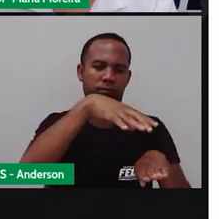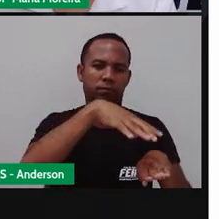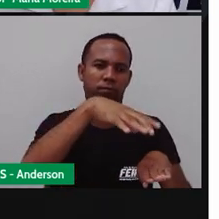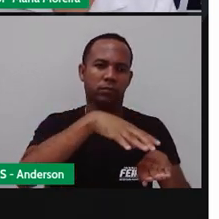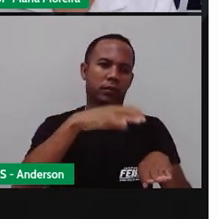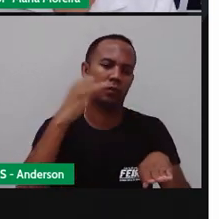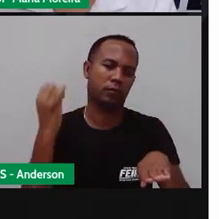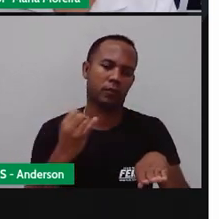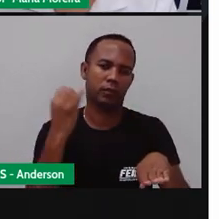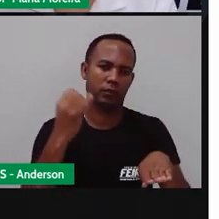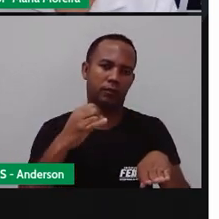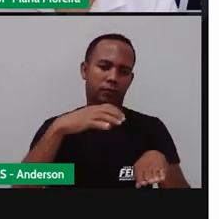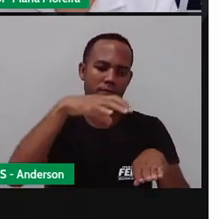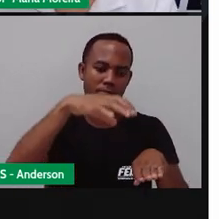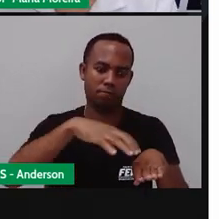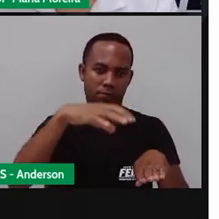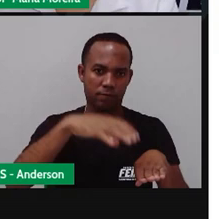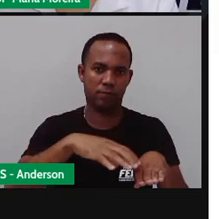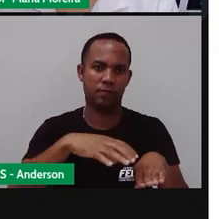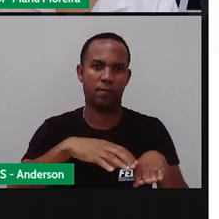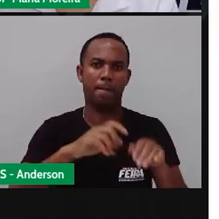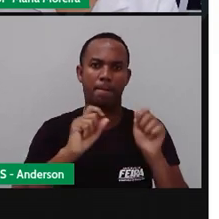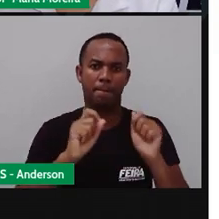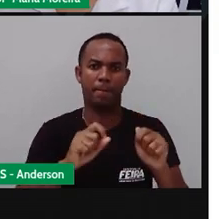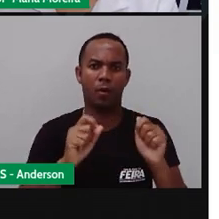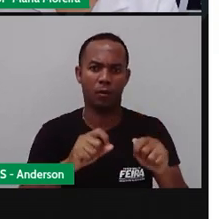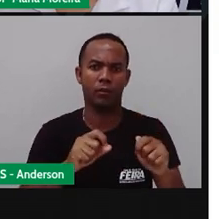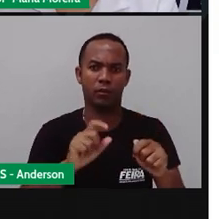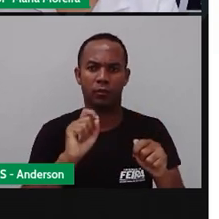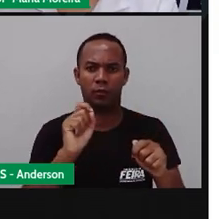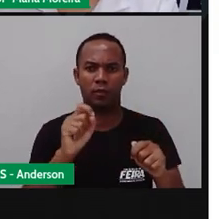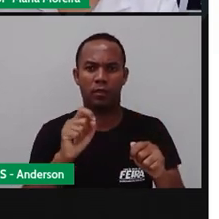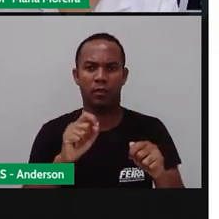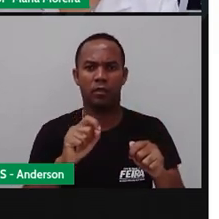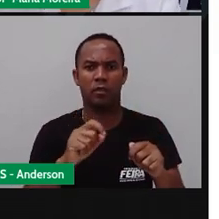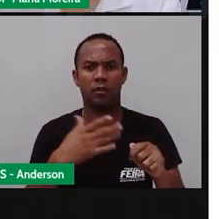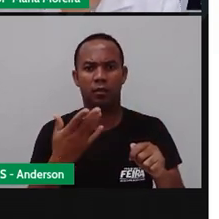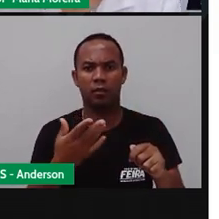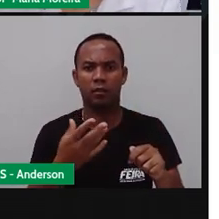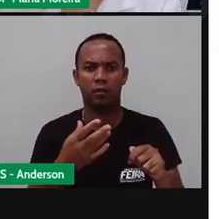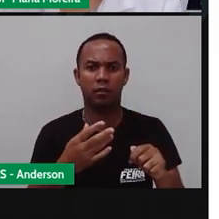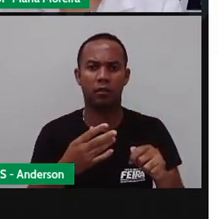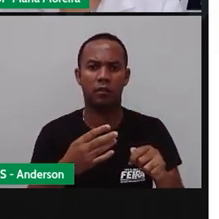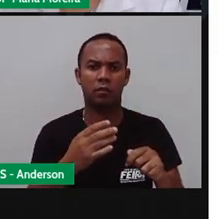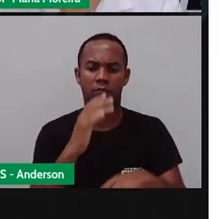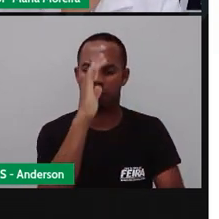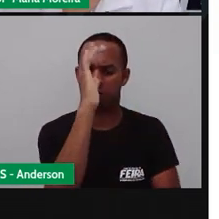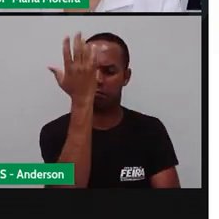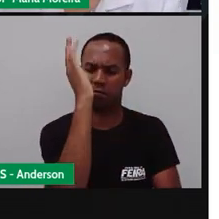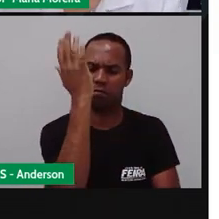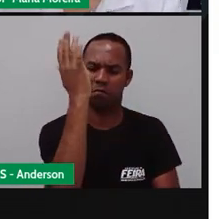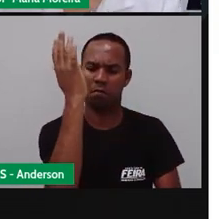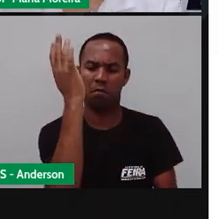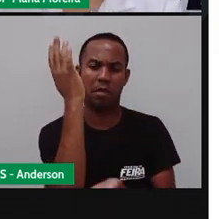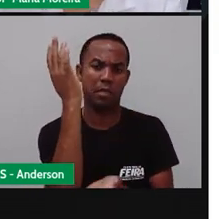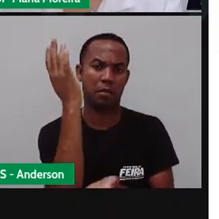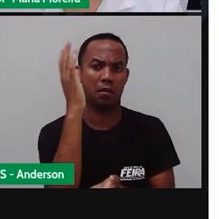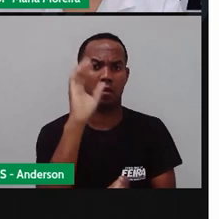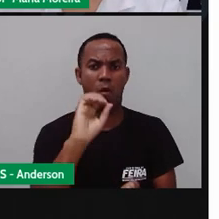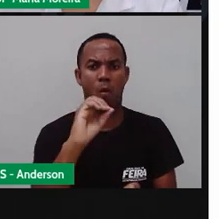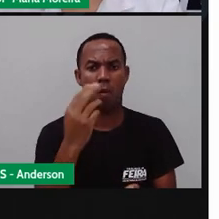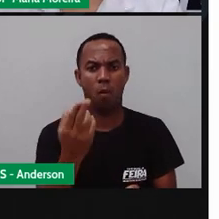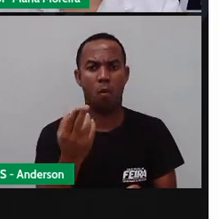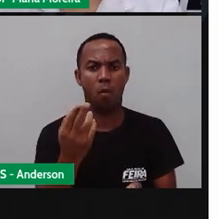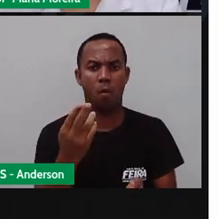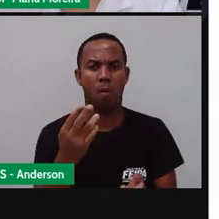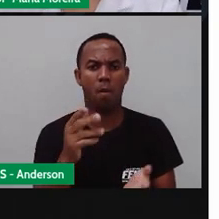Sustentação ao seu projeto Ela pode ser de vários materiais Como o que? O isopor, né? A madeira, o